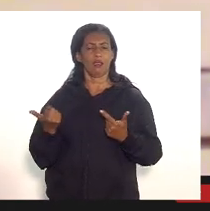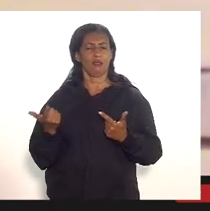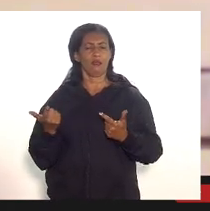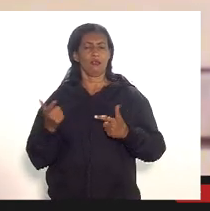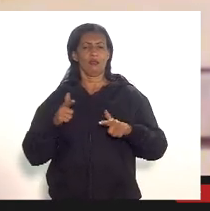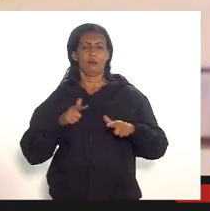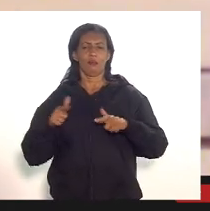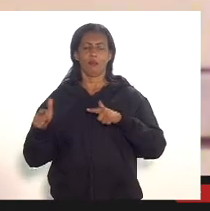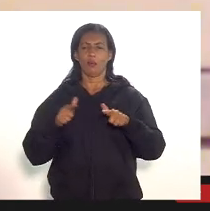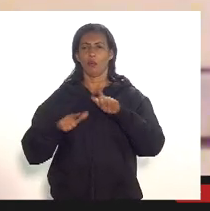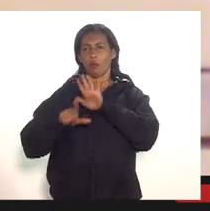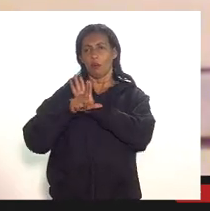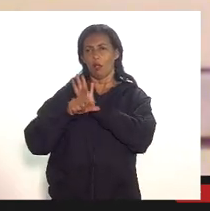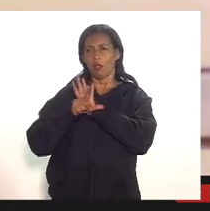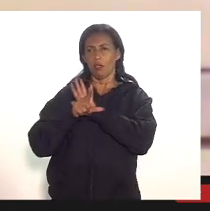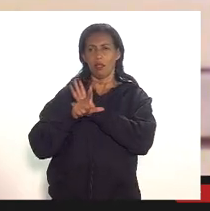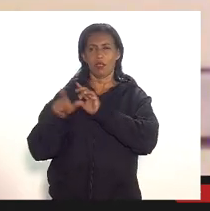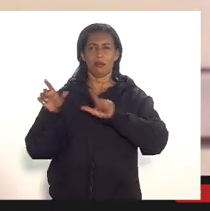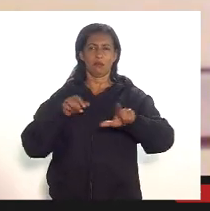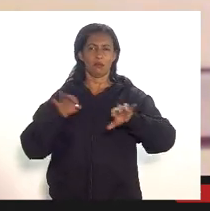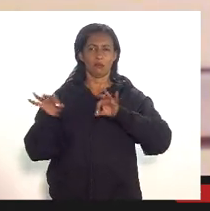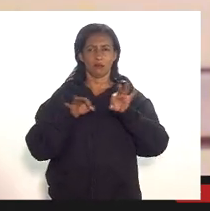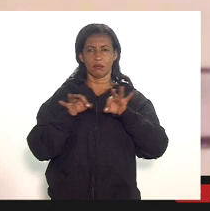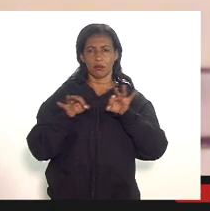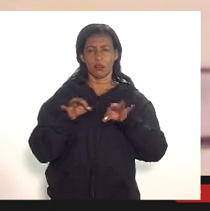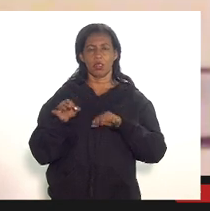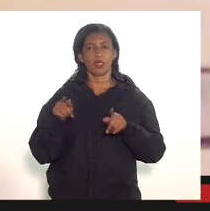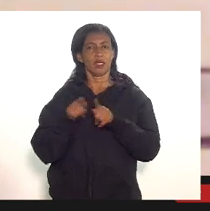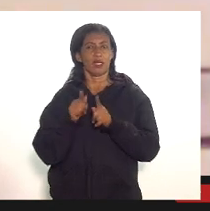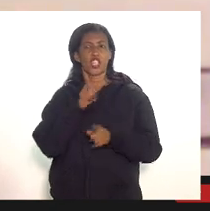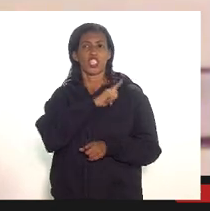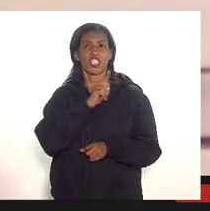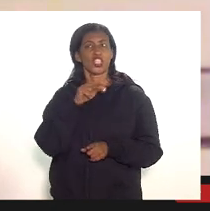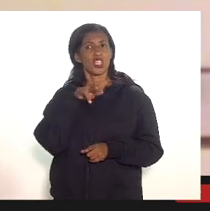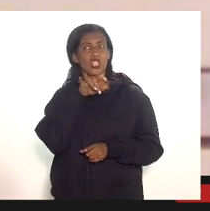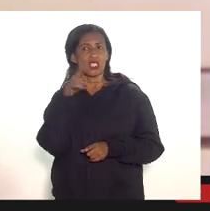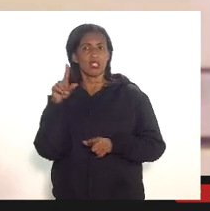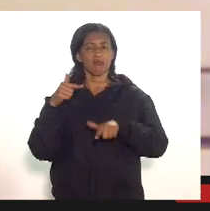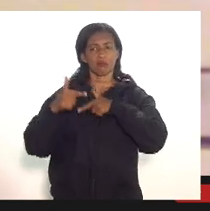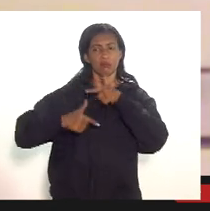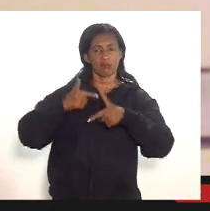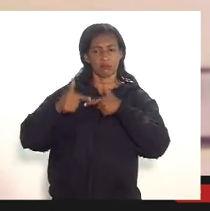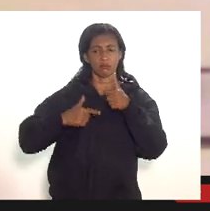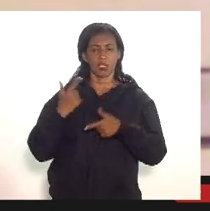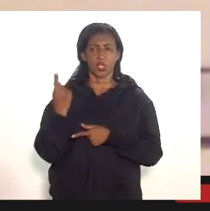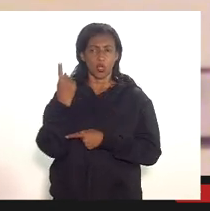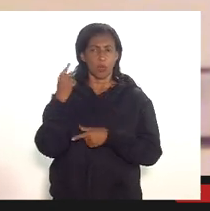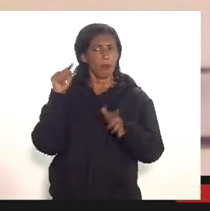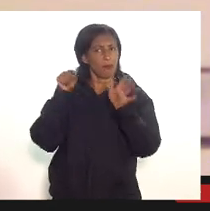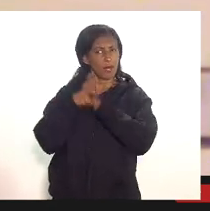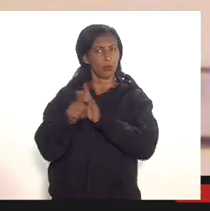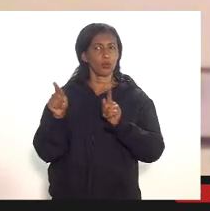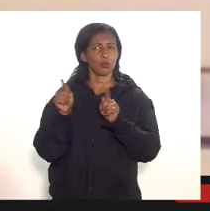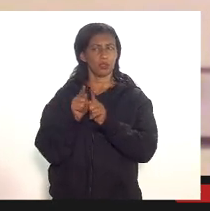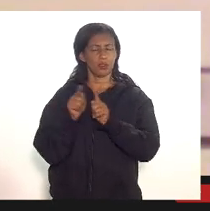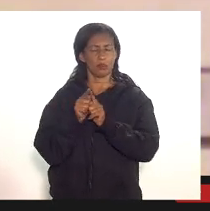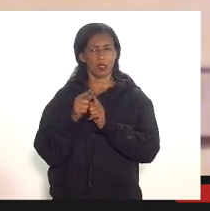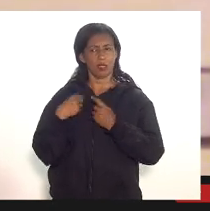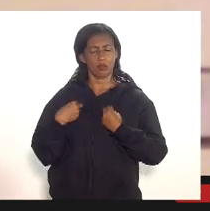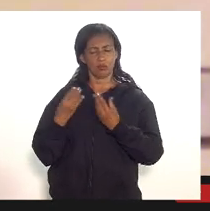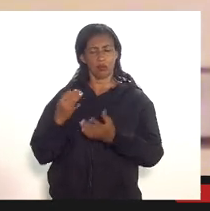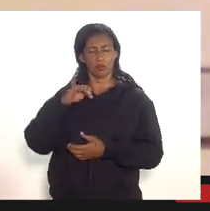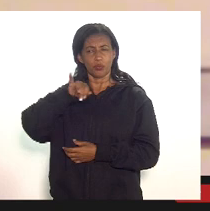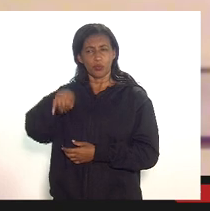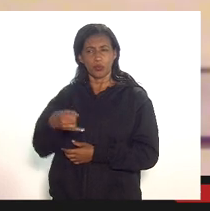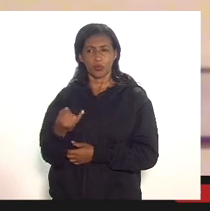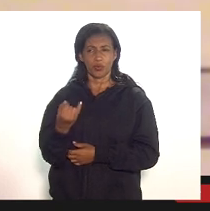com a legislação em si com a sua própria gestão e aí eu pergunto aqui também deixo aqui como uma possibilidade